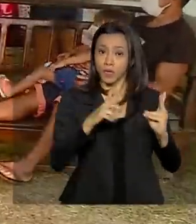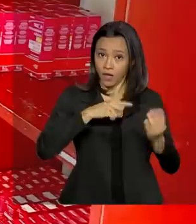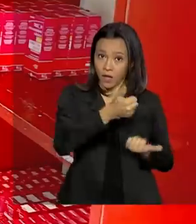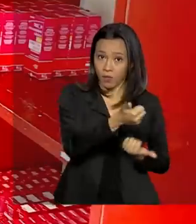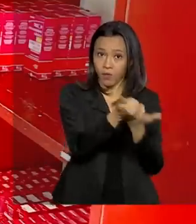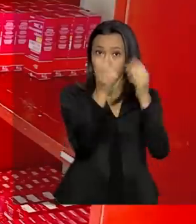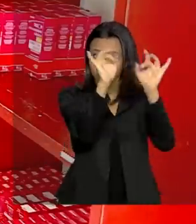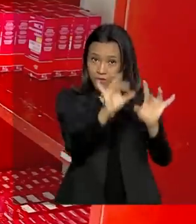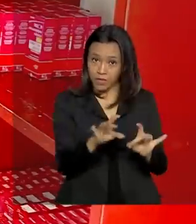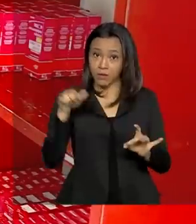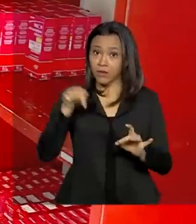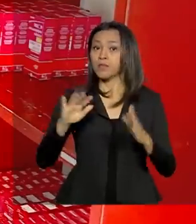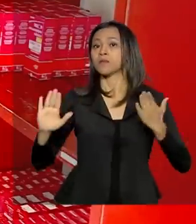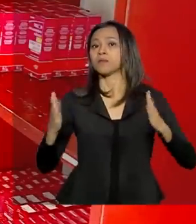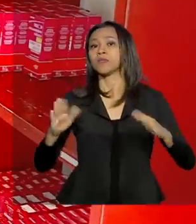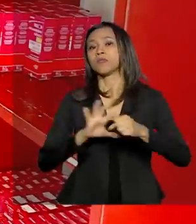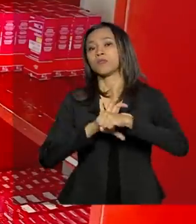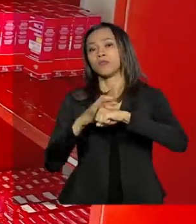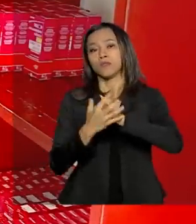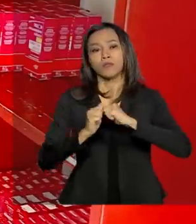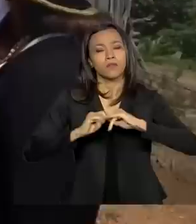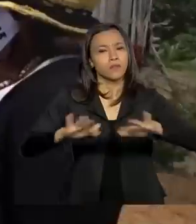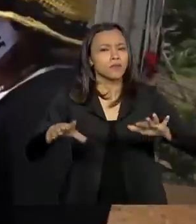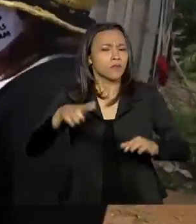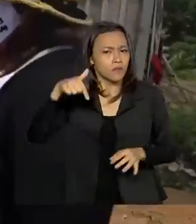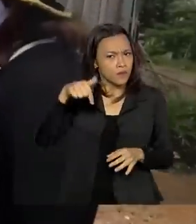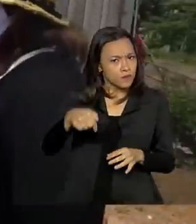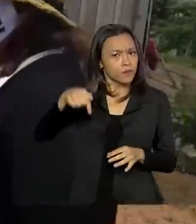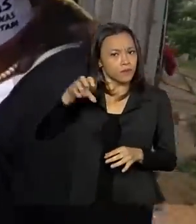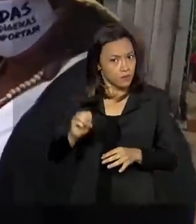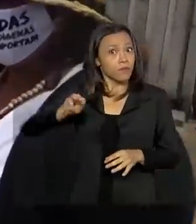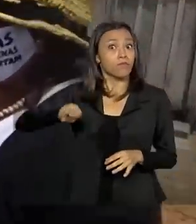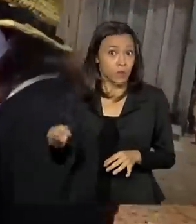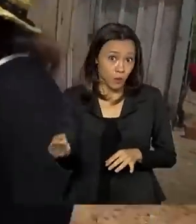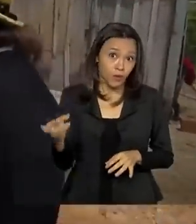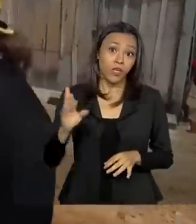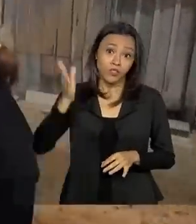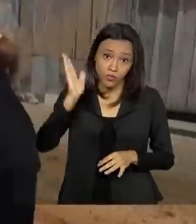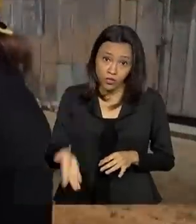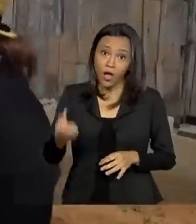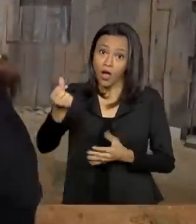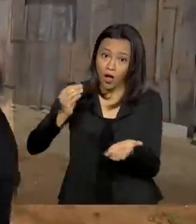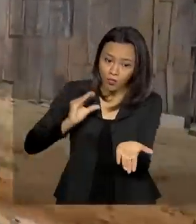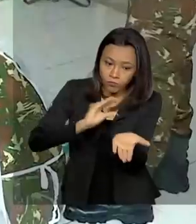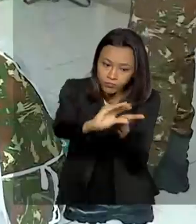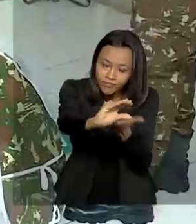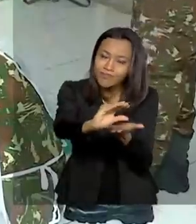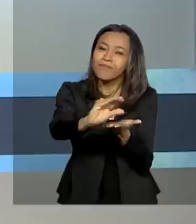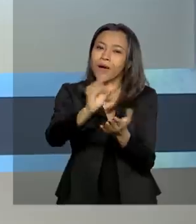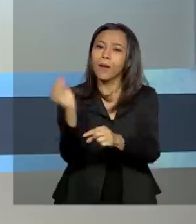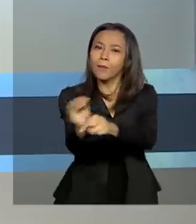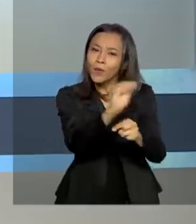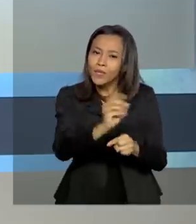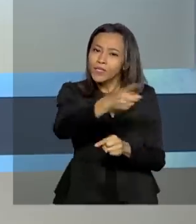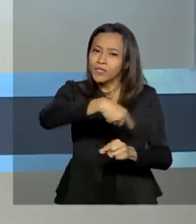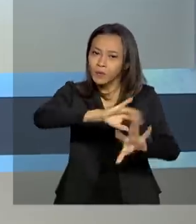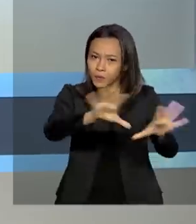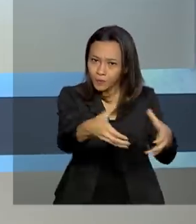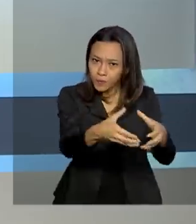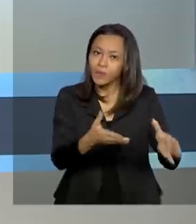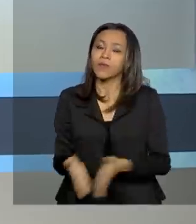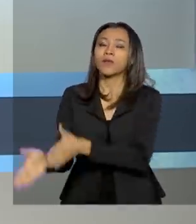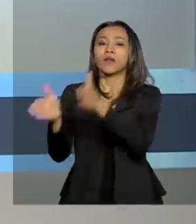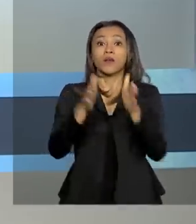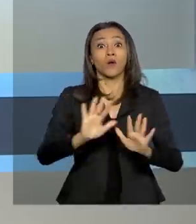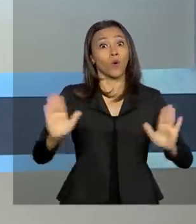durante a crise do coronavírus. 70 milhões de reais foram investidos em ações de proteção. E veja também,